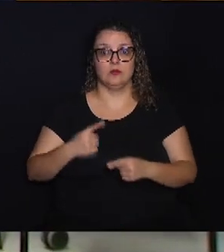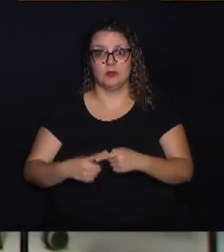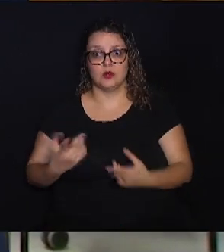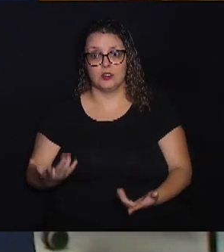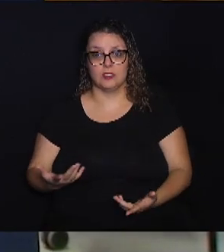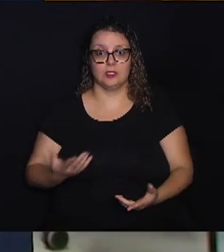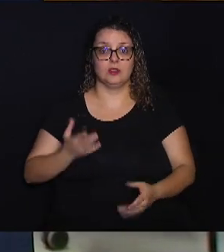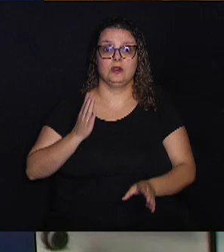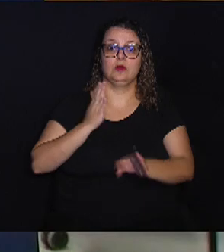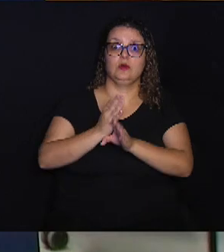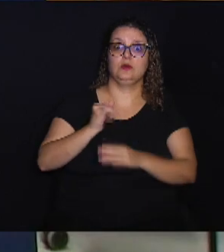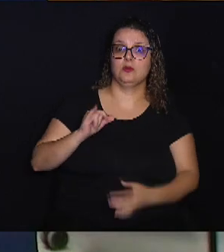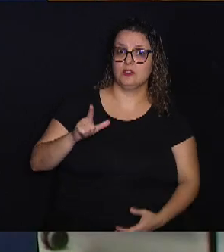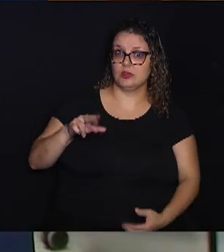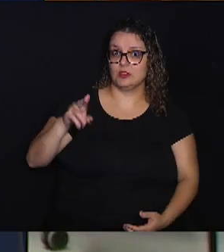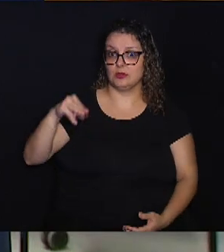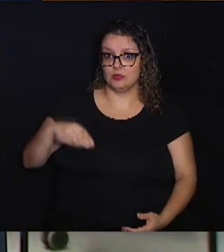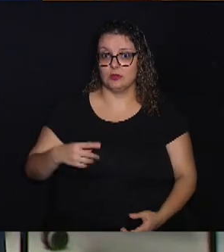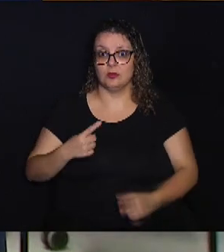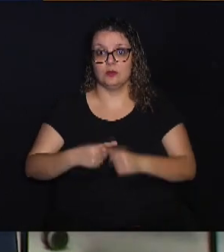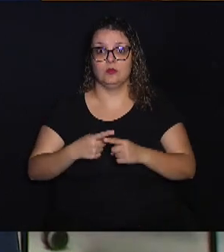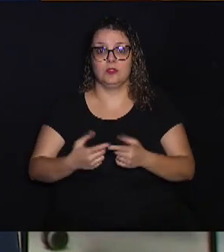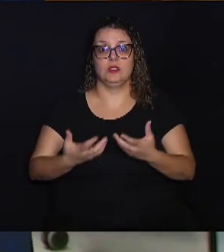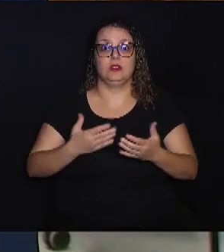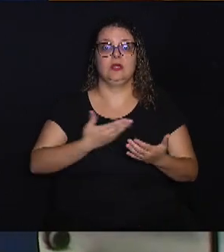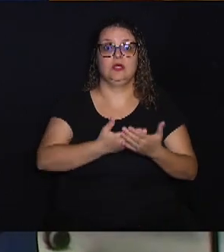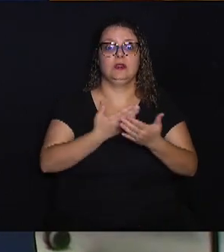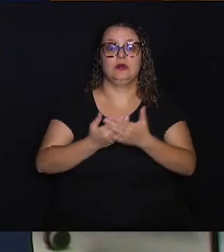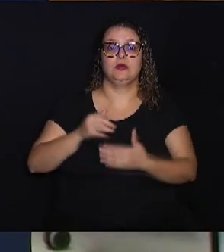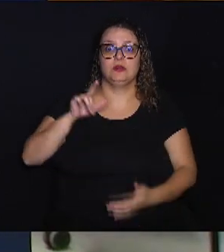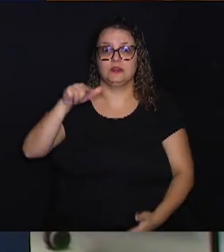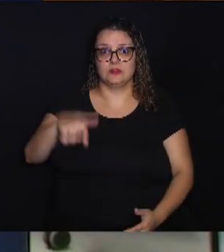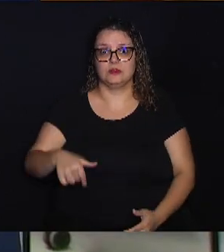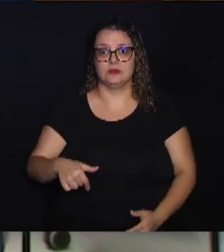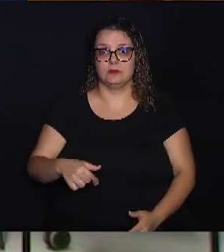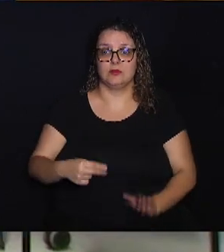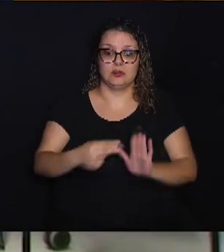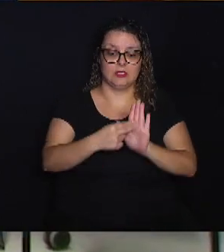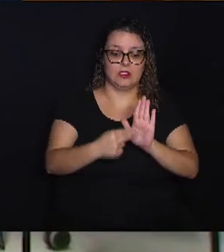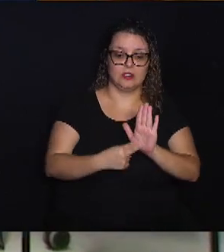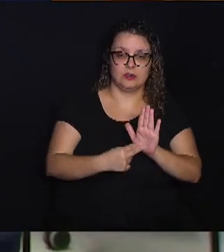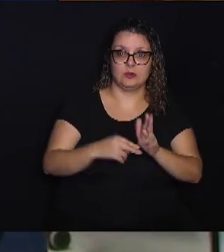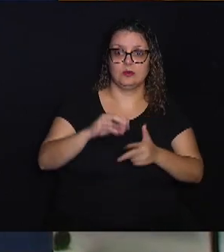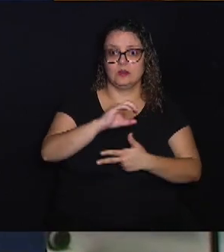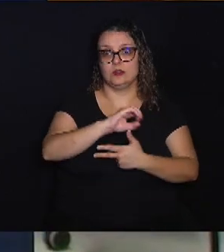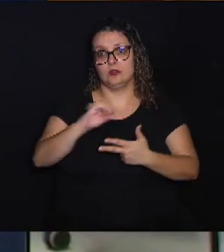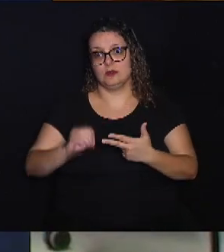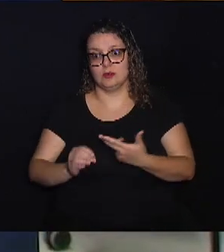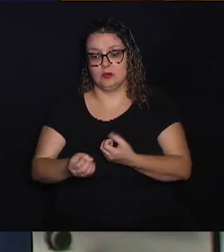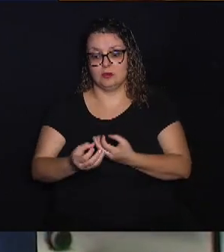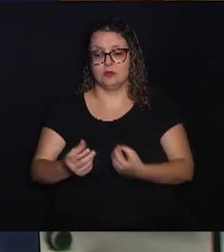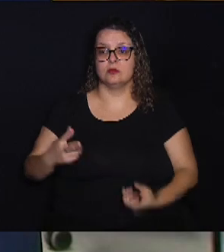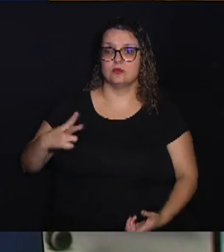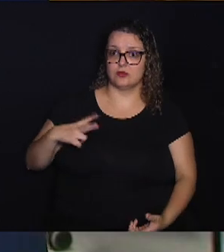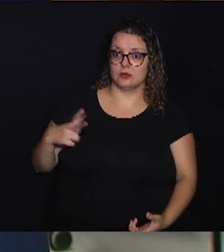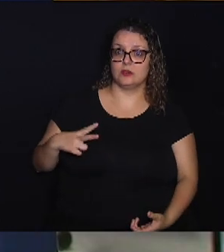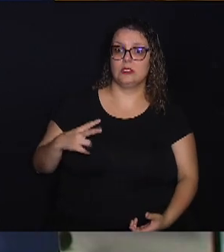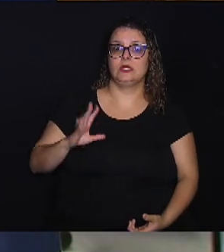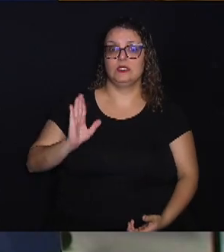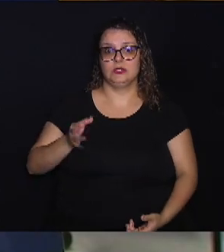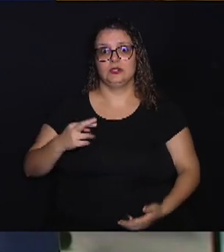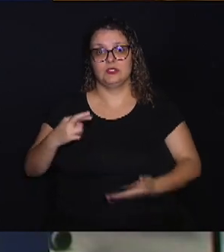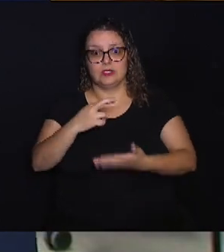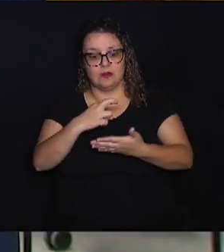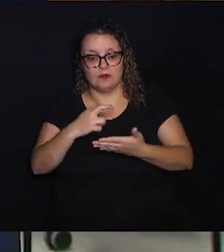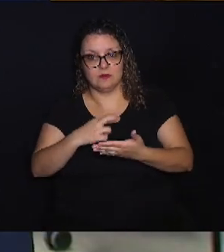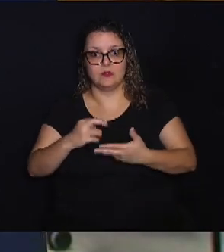encontrou a Ilum, e por que ele quer estudar. Depois, a nota do Enem, ele dando já os dados pessoais, a gente já verifica a nota